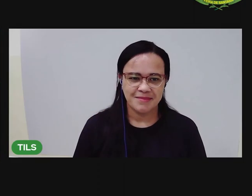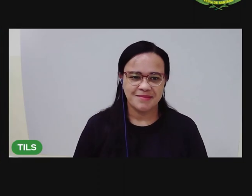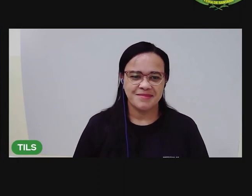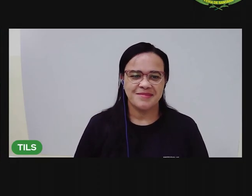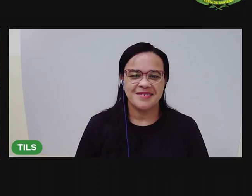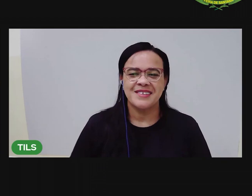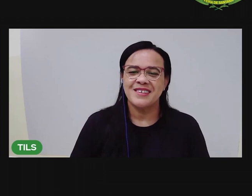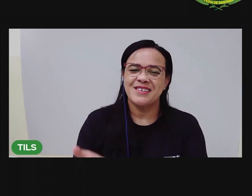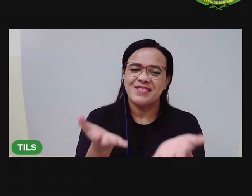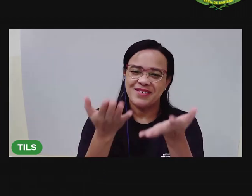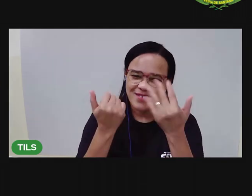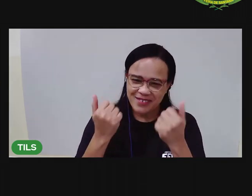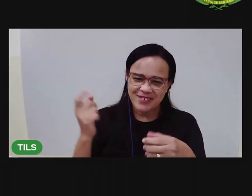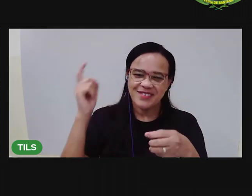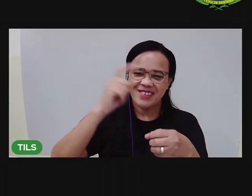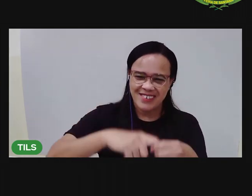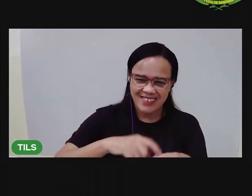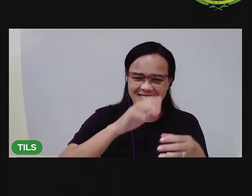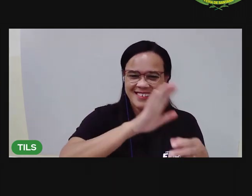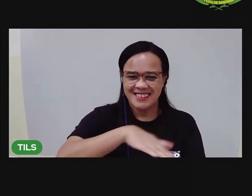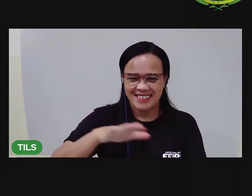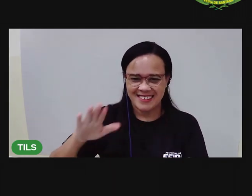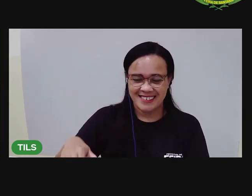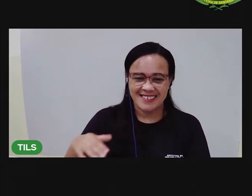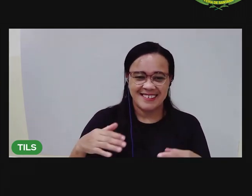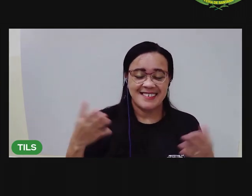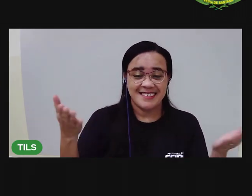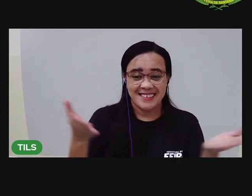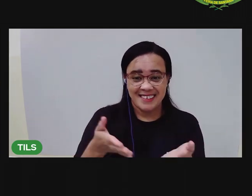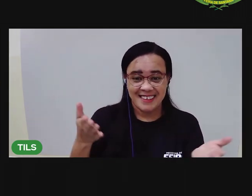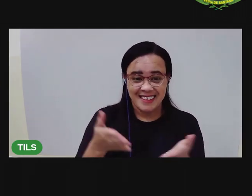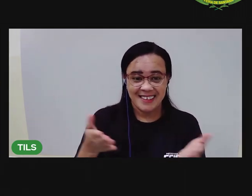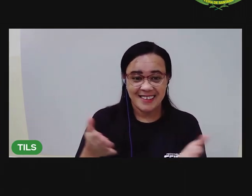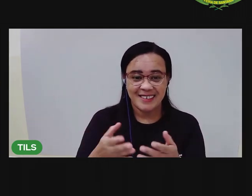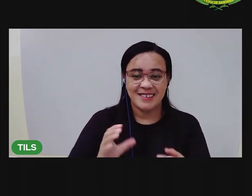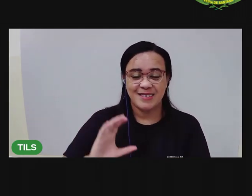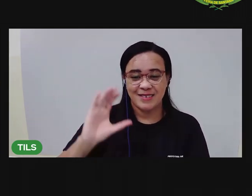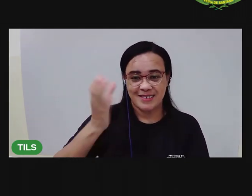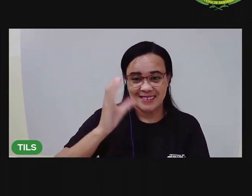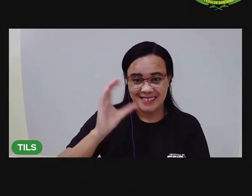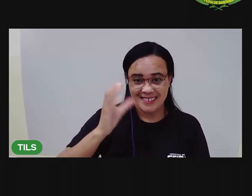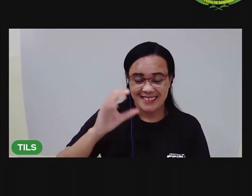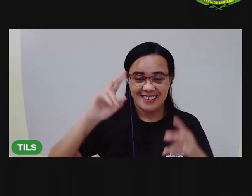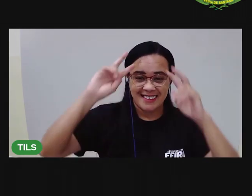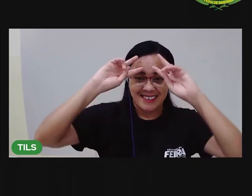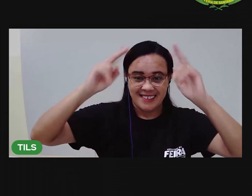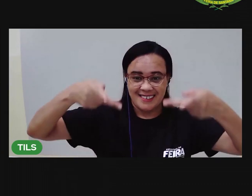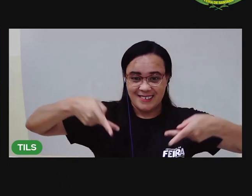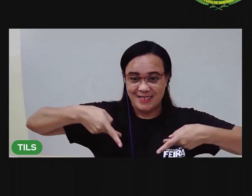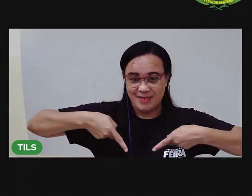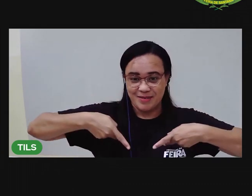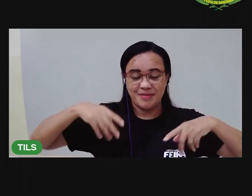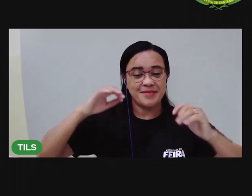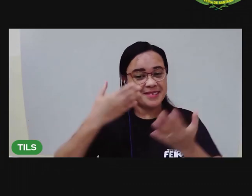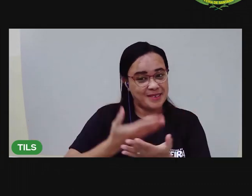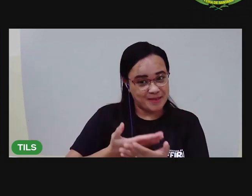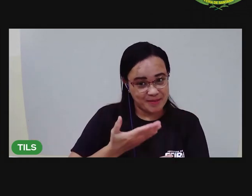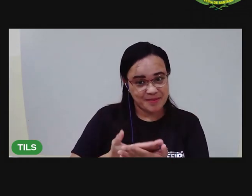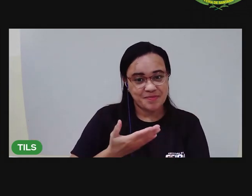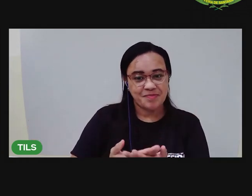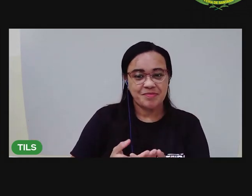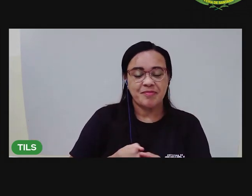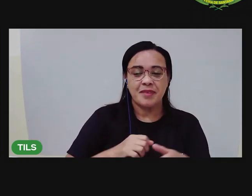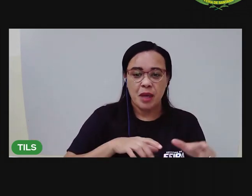Voltamos, crianças! Agora com a nossa aula de Ciências Humanas. Se